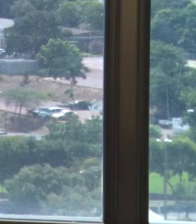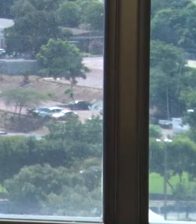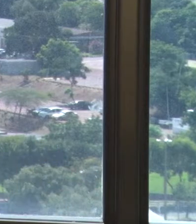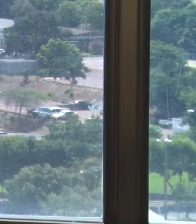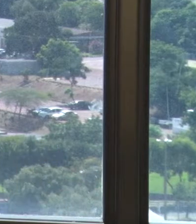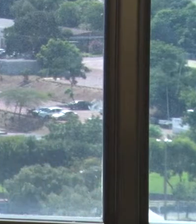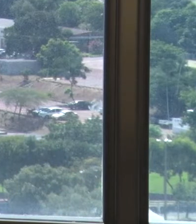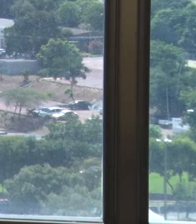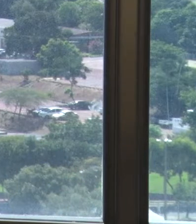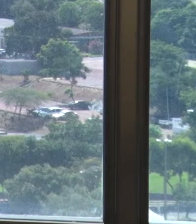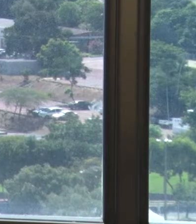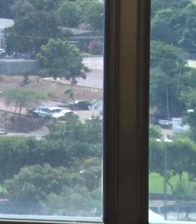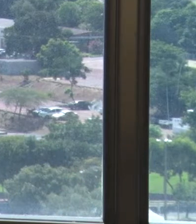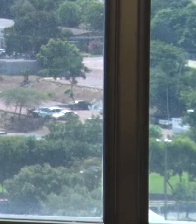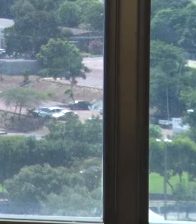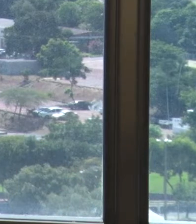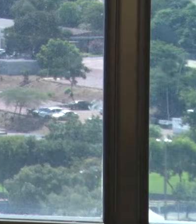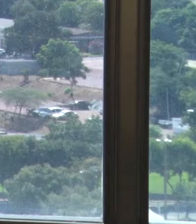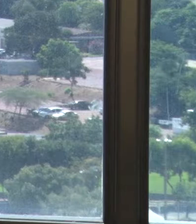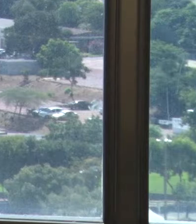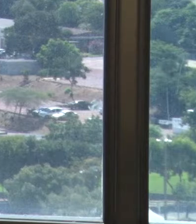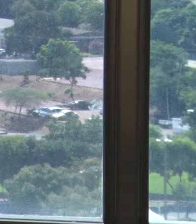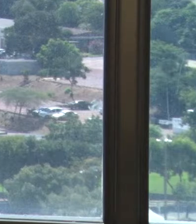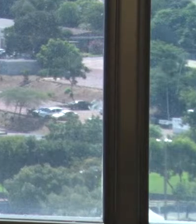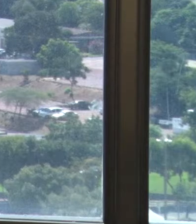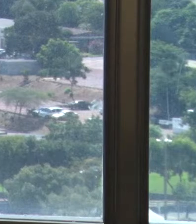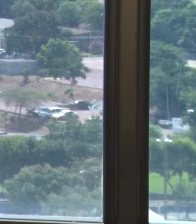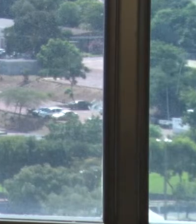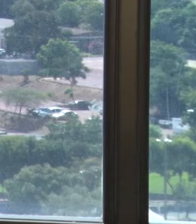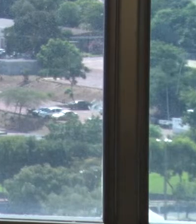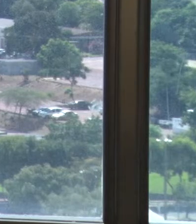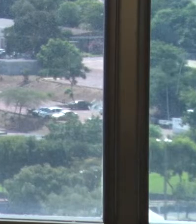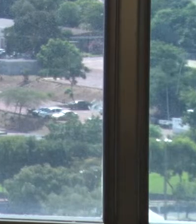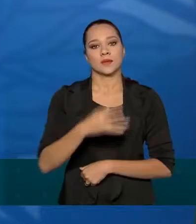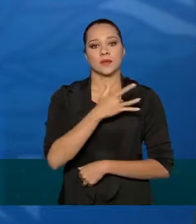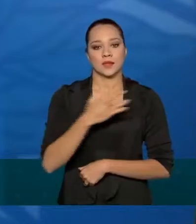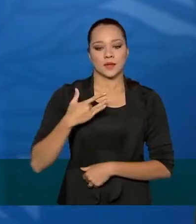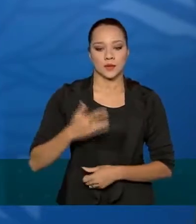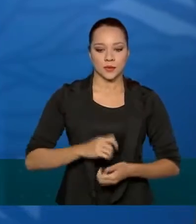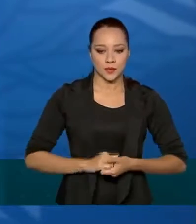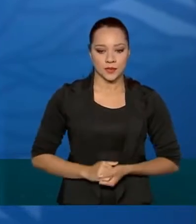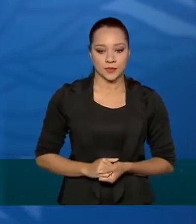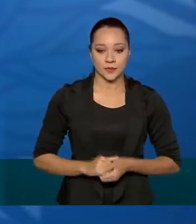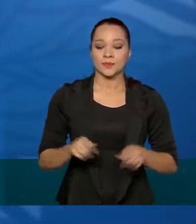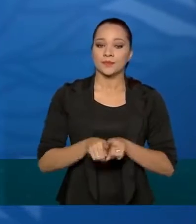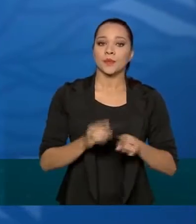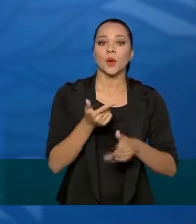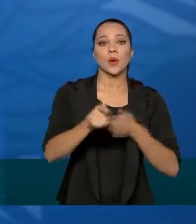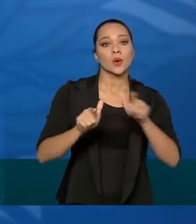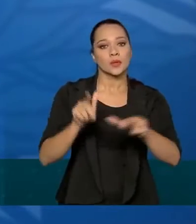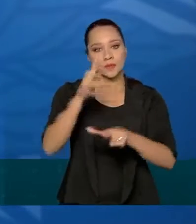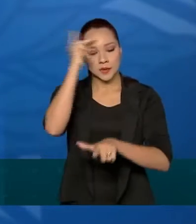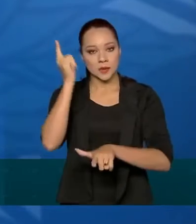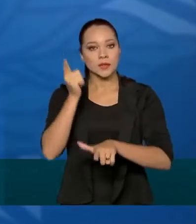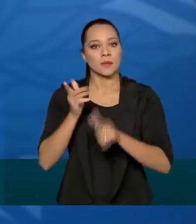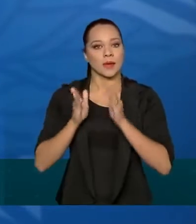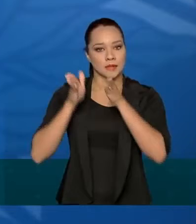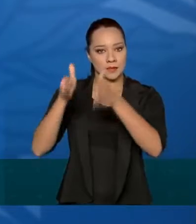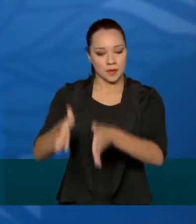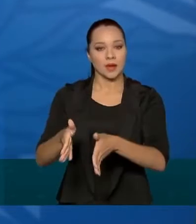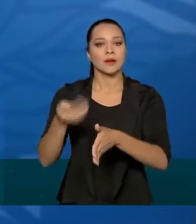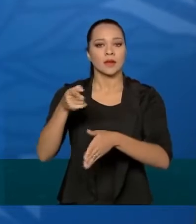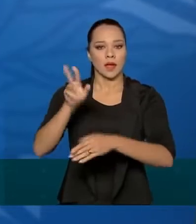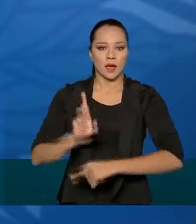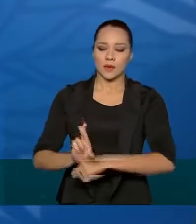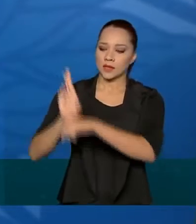envolvendo representantes de todos os poderes e que tem diálogo com os governadores. O presidente do Senado, Rodrigo Pacheco, foi quem ouviu